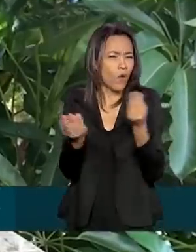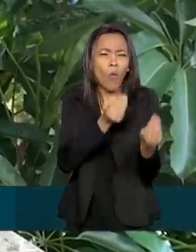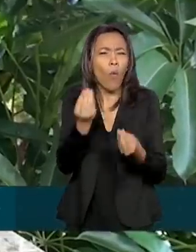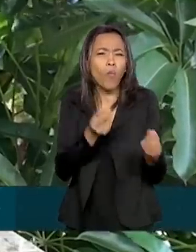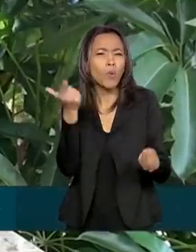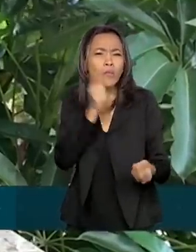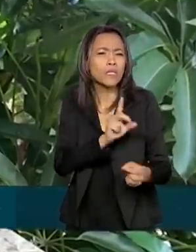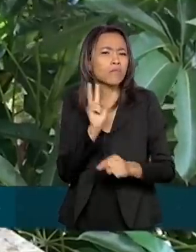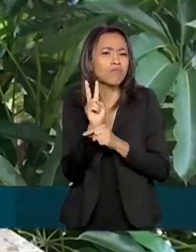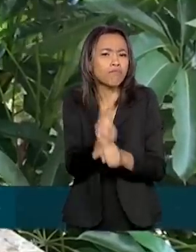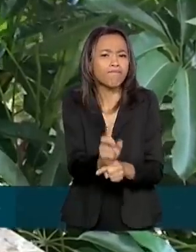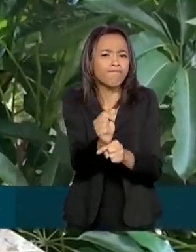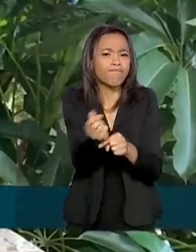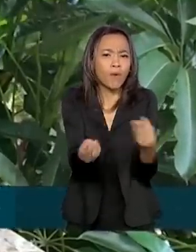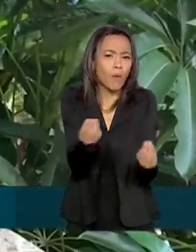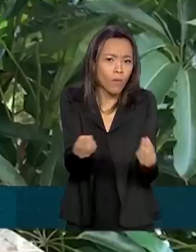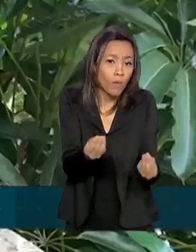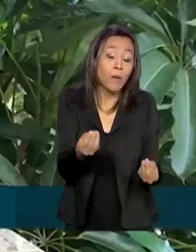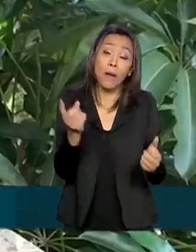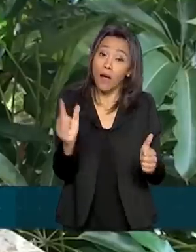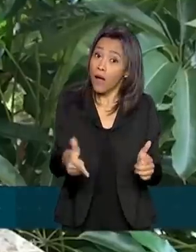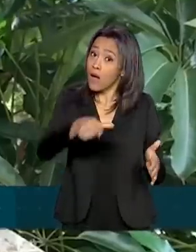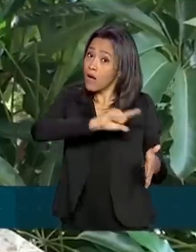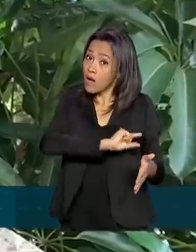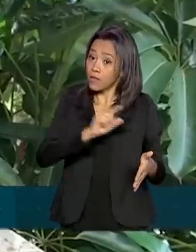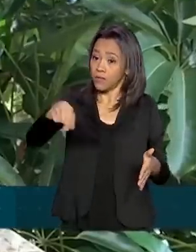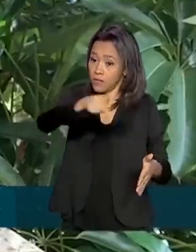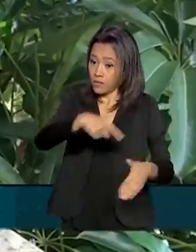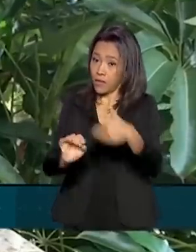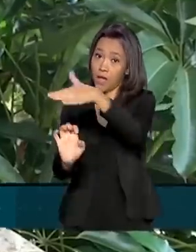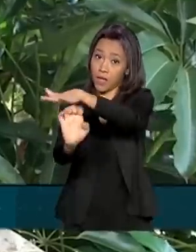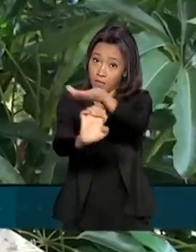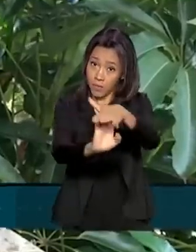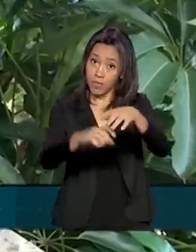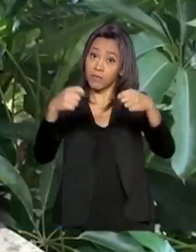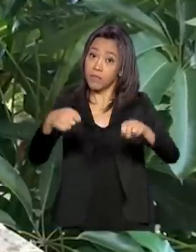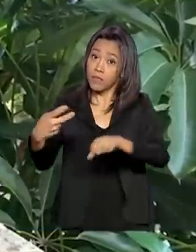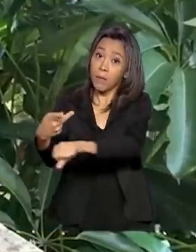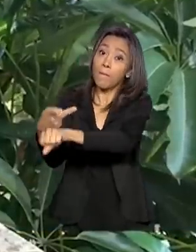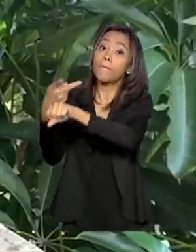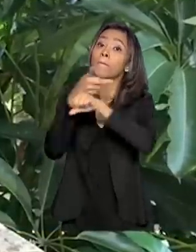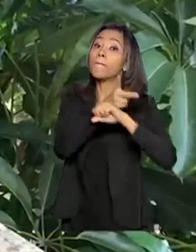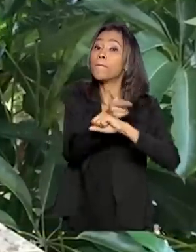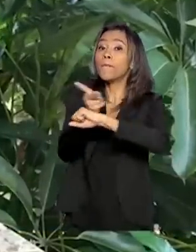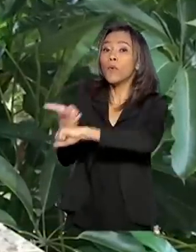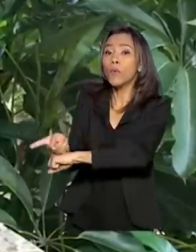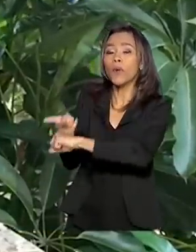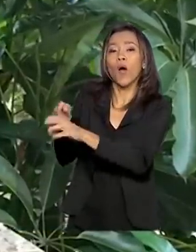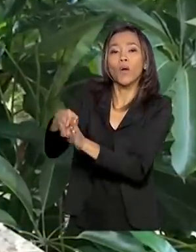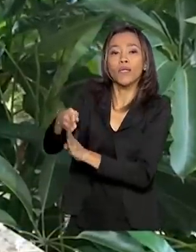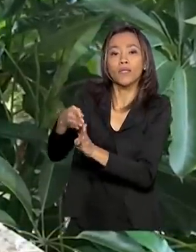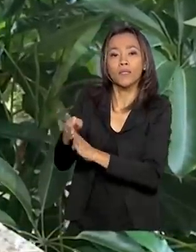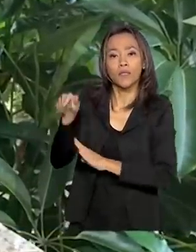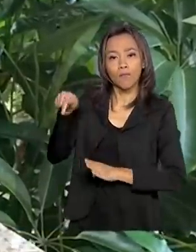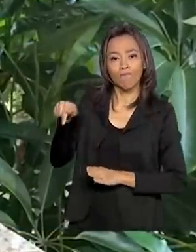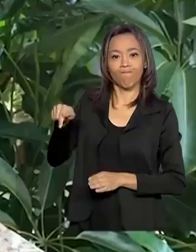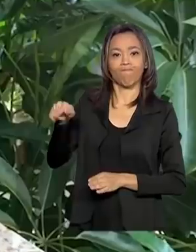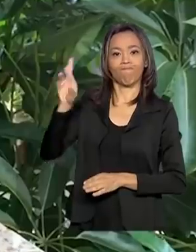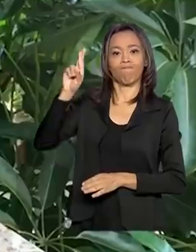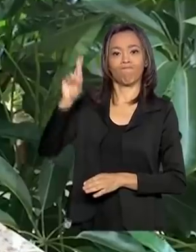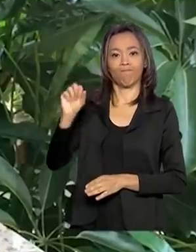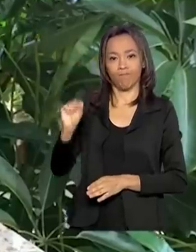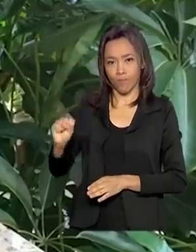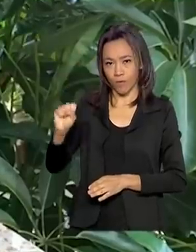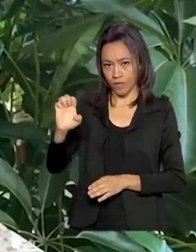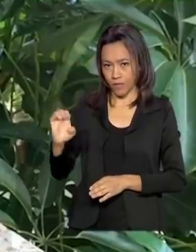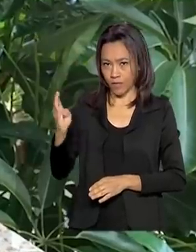é necessário, antes de mais nada, que o pequeno empresário busque orientação no Sebrae. Depois, deve ter uma conta